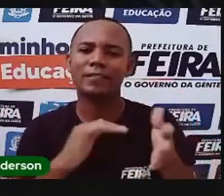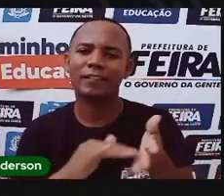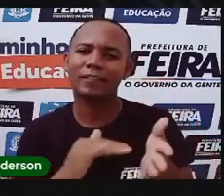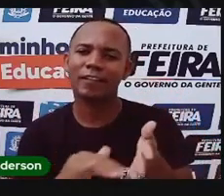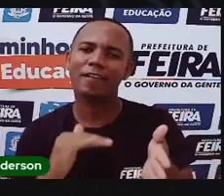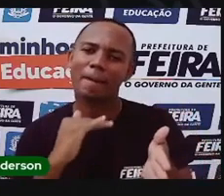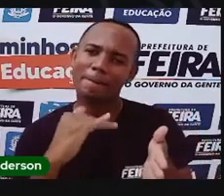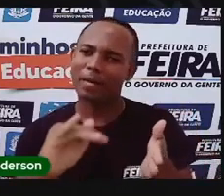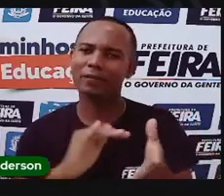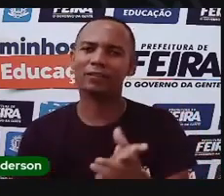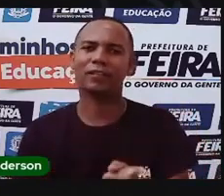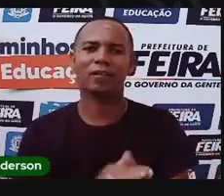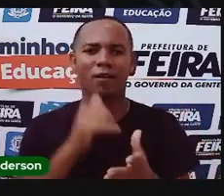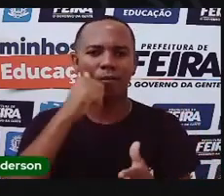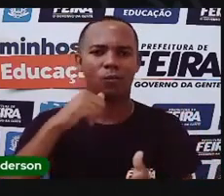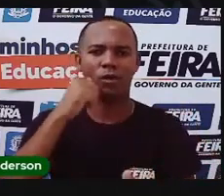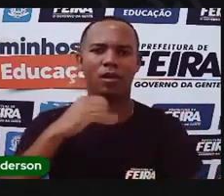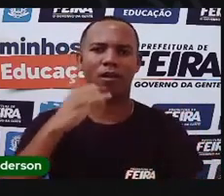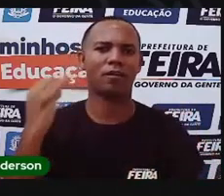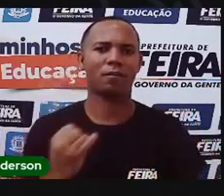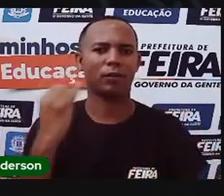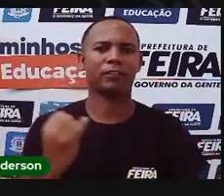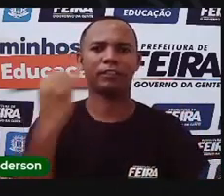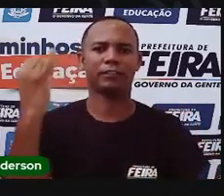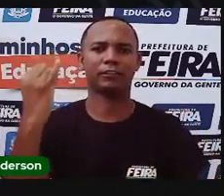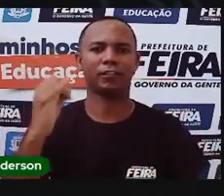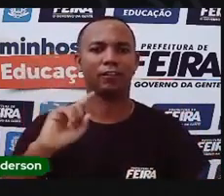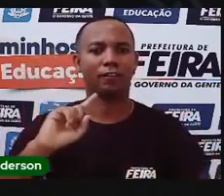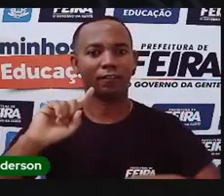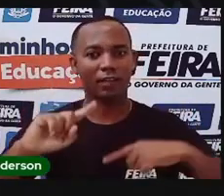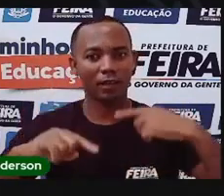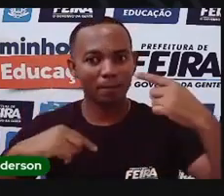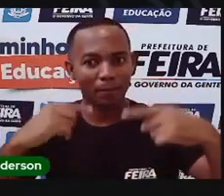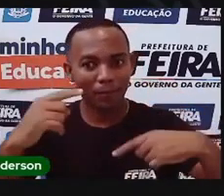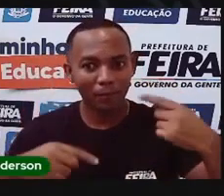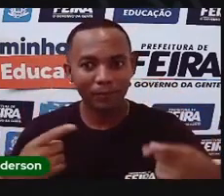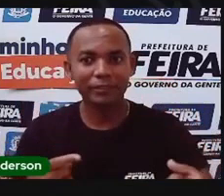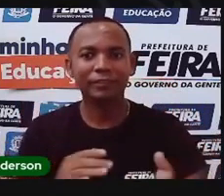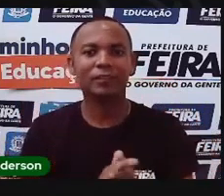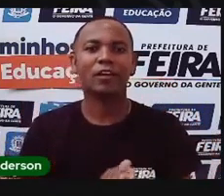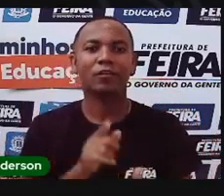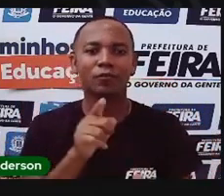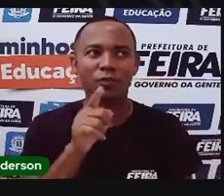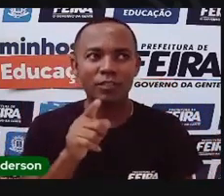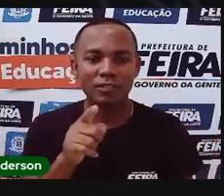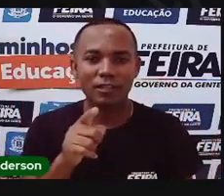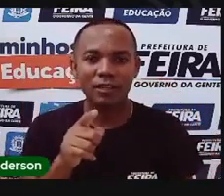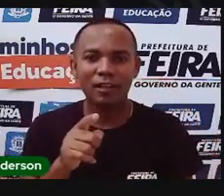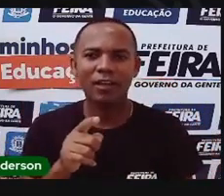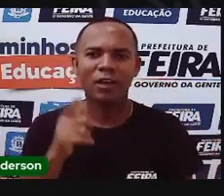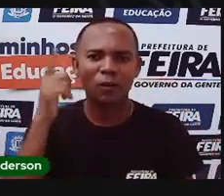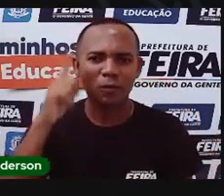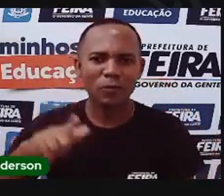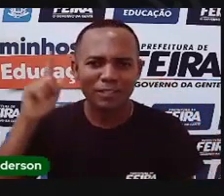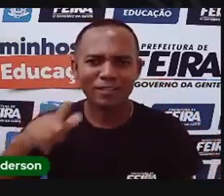baiana e tão importante para a nossa cidade. Bom, depois que você descobrir tudo isso